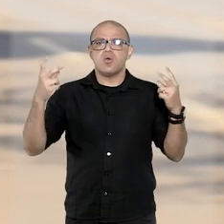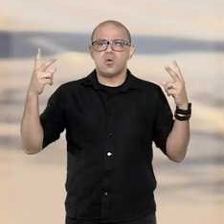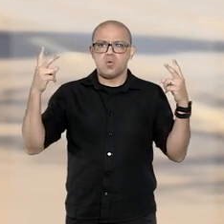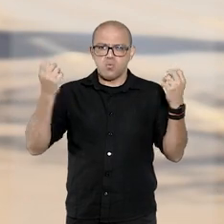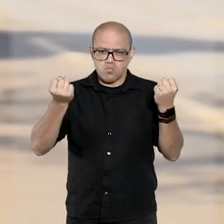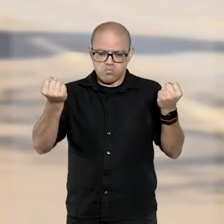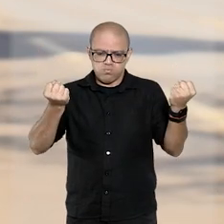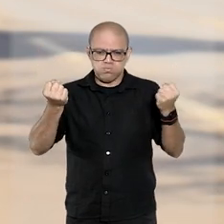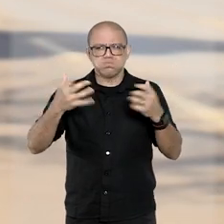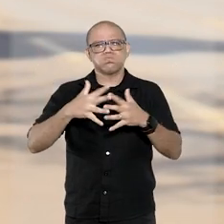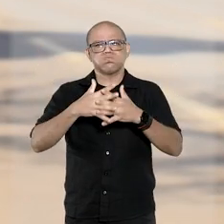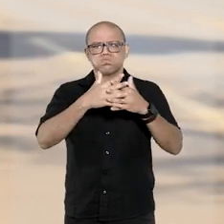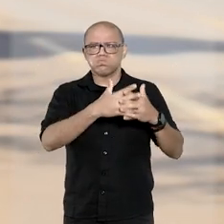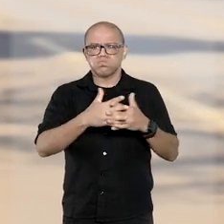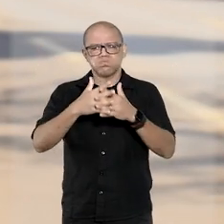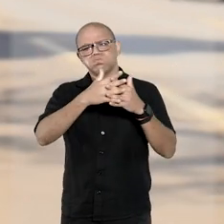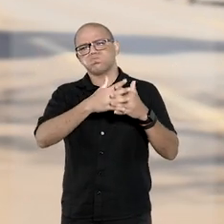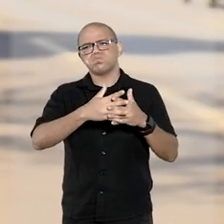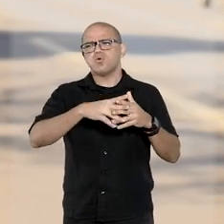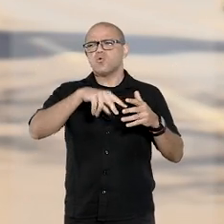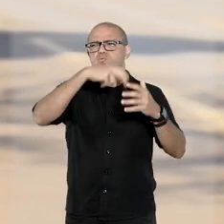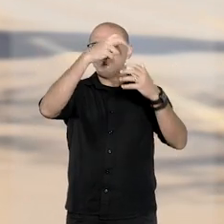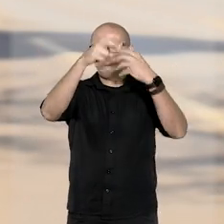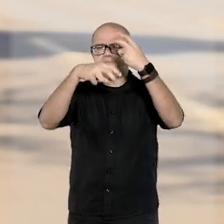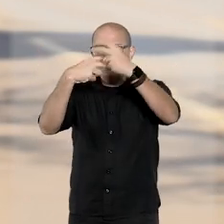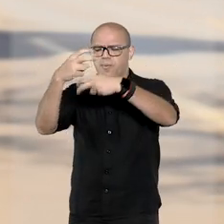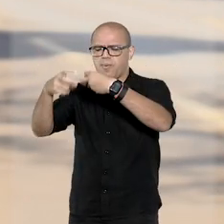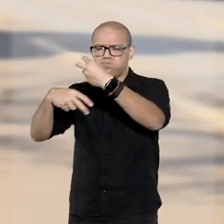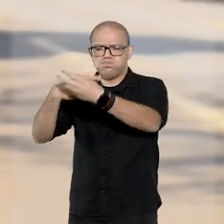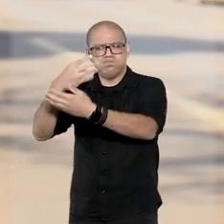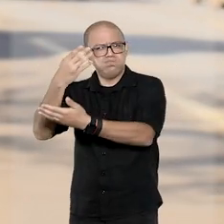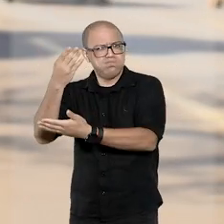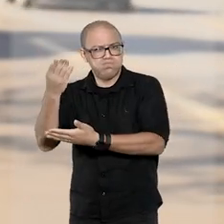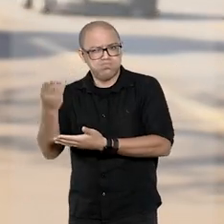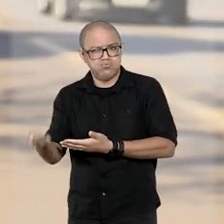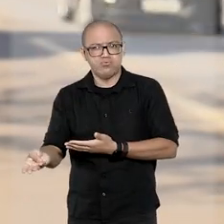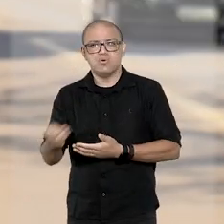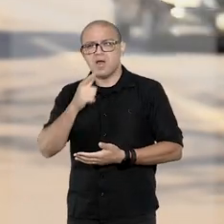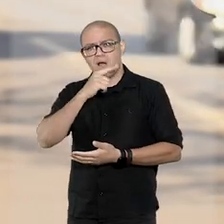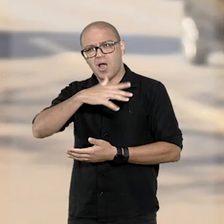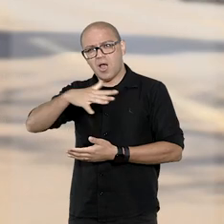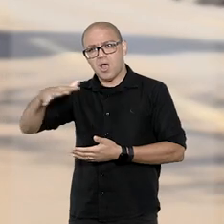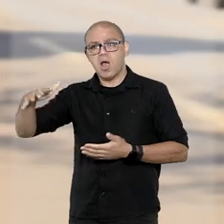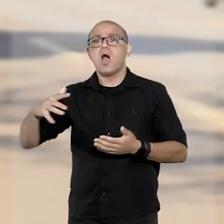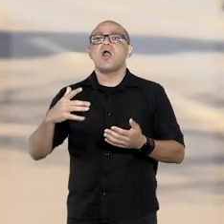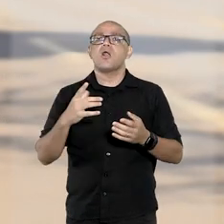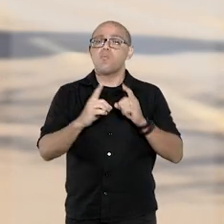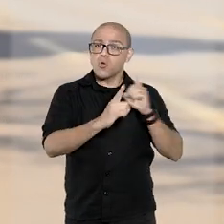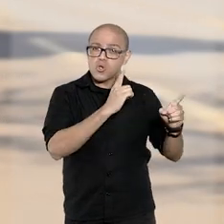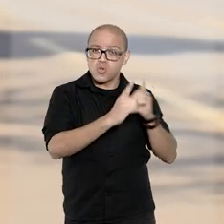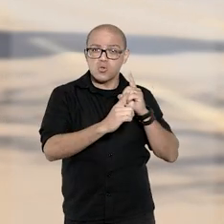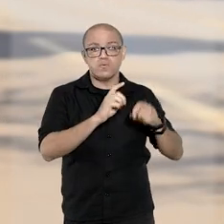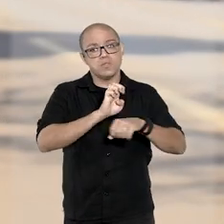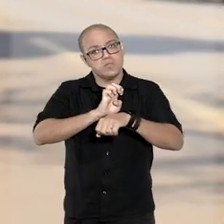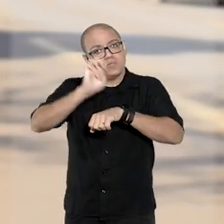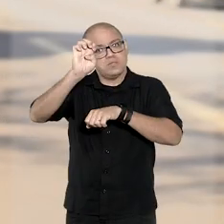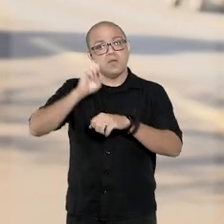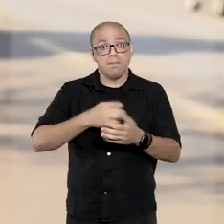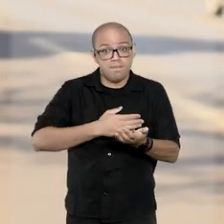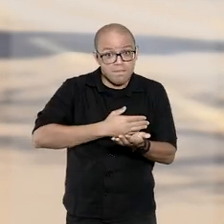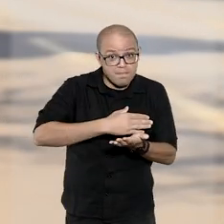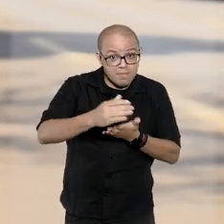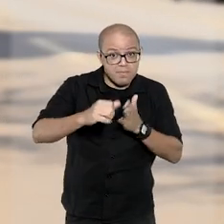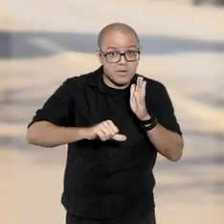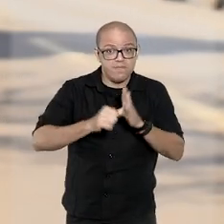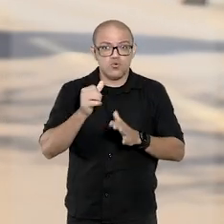cratera de 15 metros de profundidade cheia de água e não sinalizada em uma rodovia estadual. Em primeira instância,